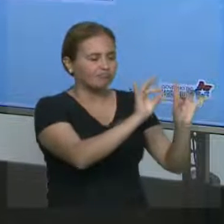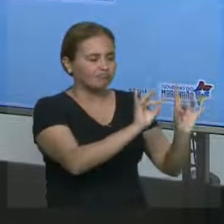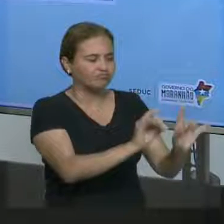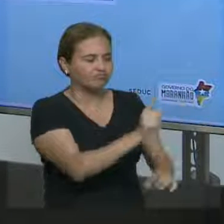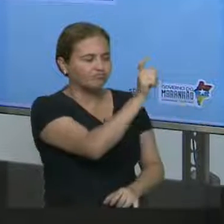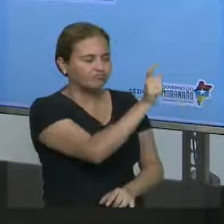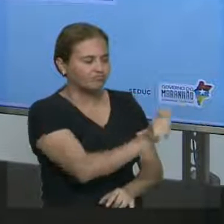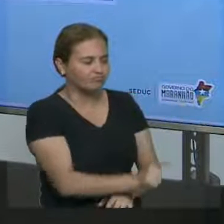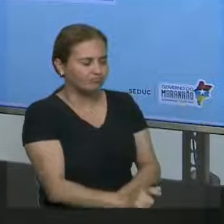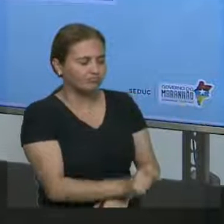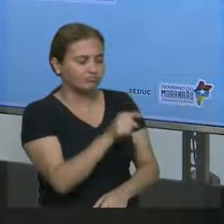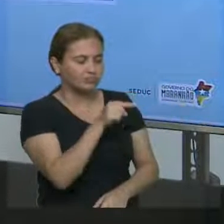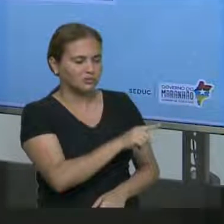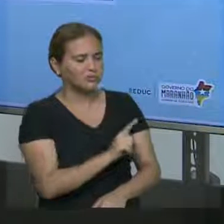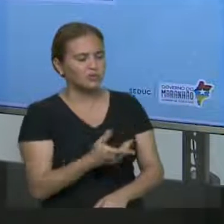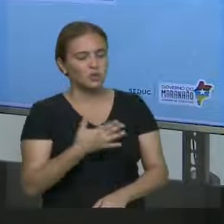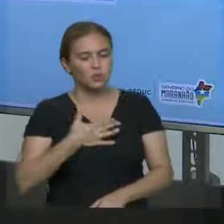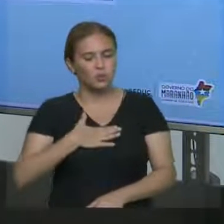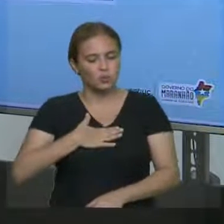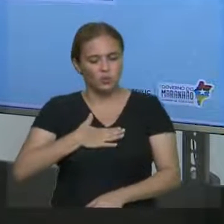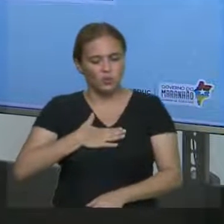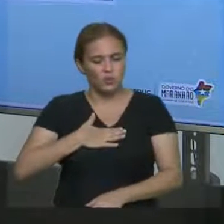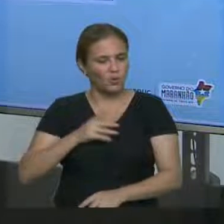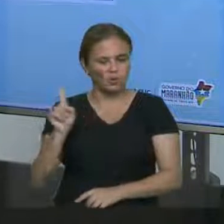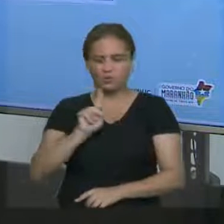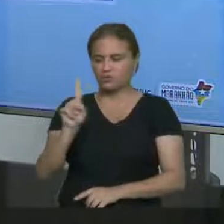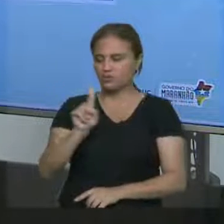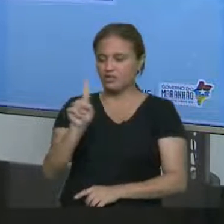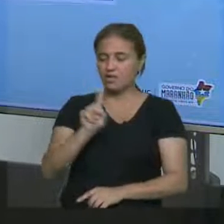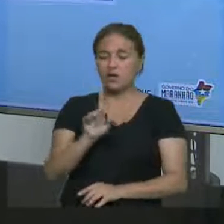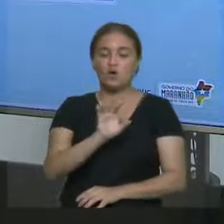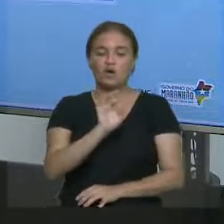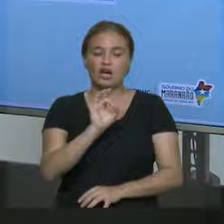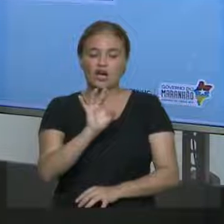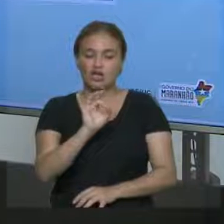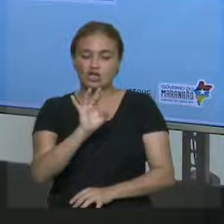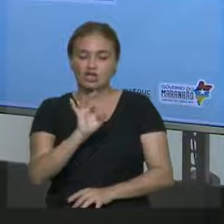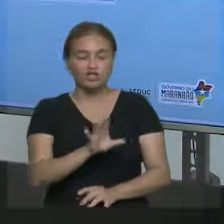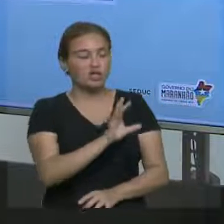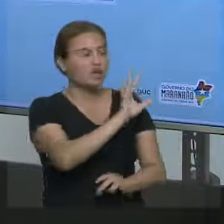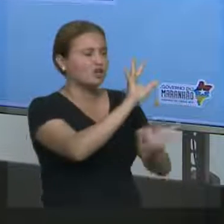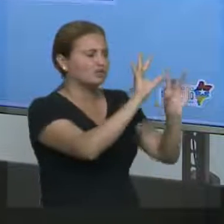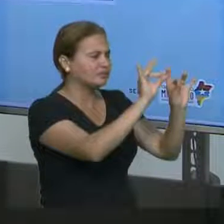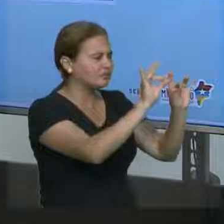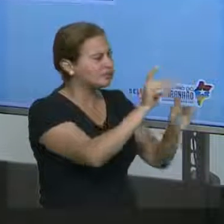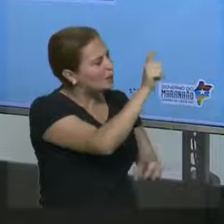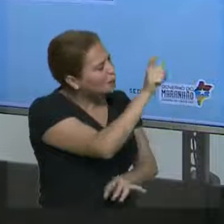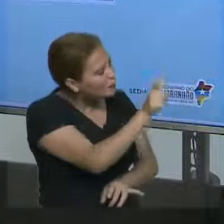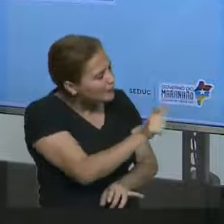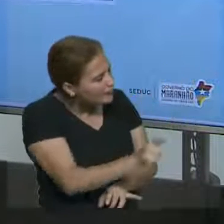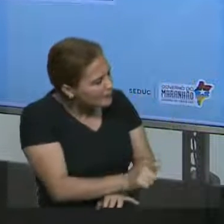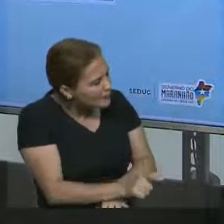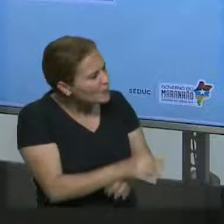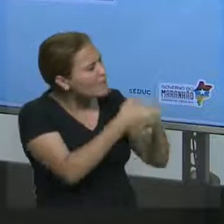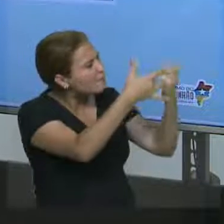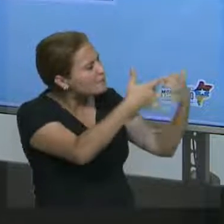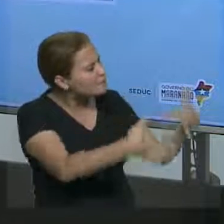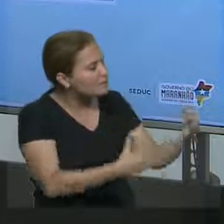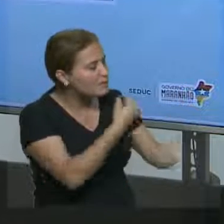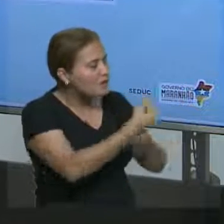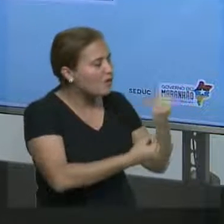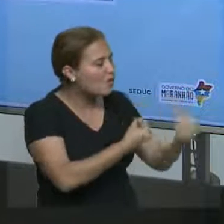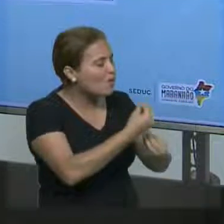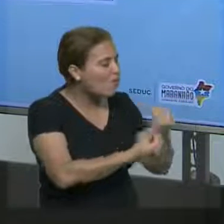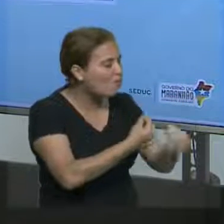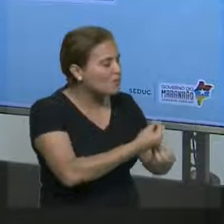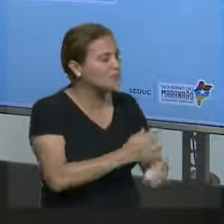pessoa gosta. Viu só? Tem que observar esses detalhes aí em inglês. Looking forward to hearing for you some, né? Esperando